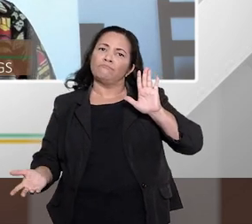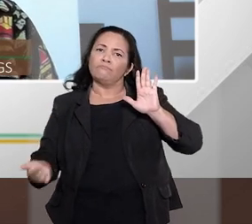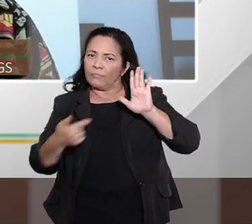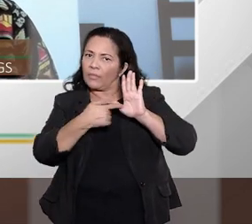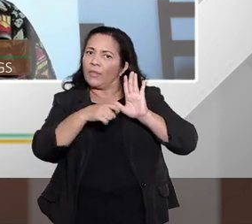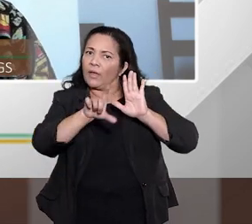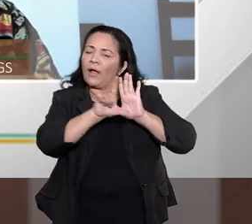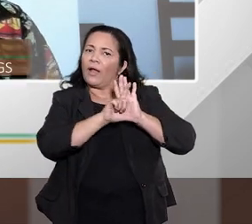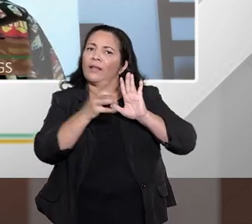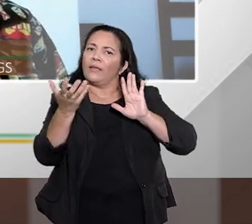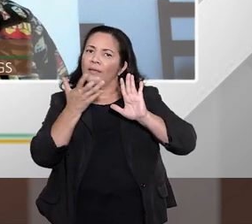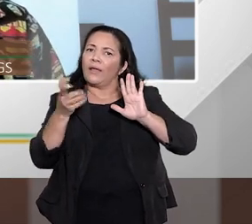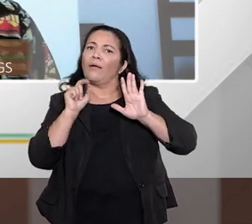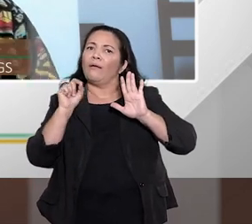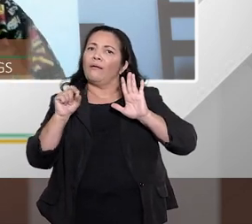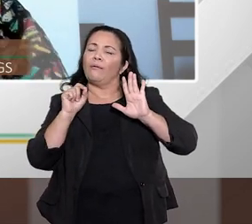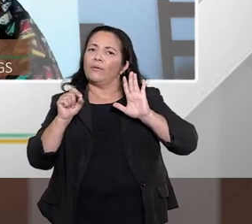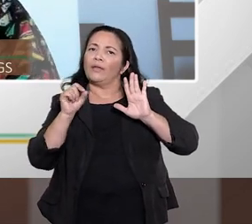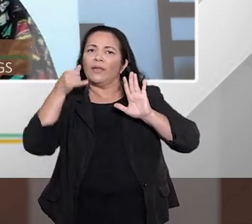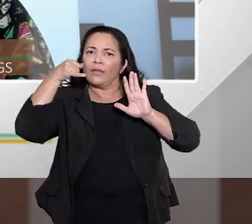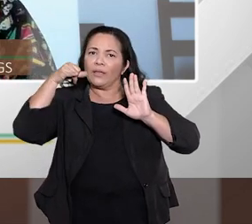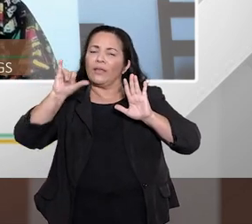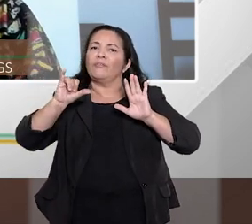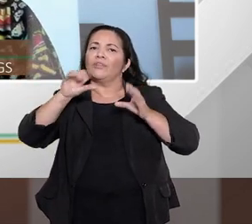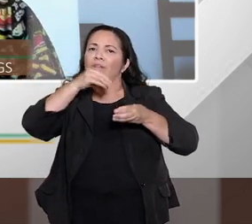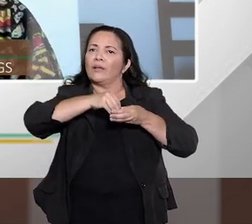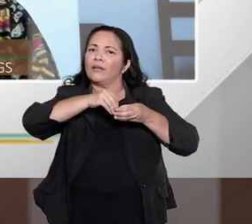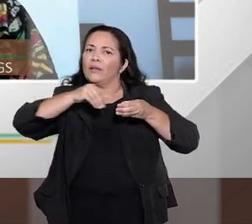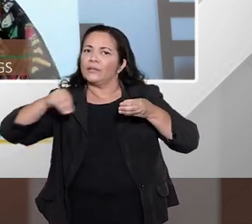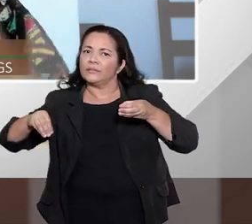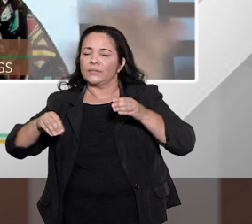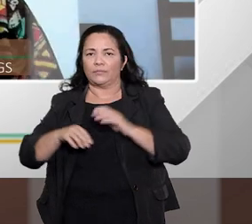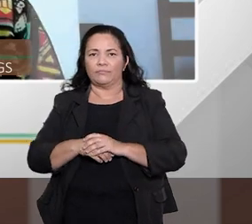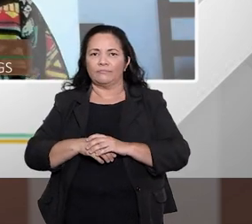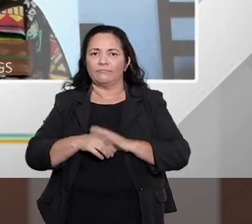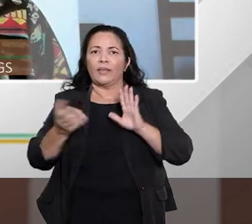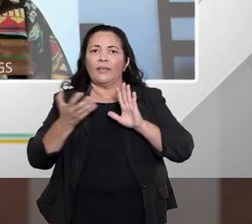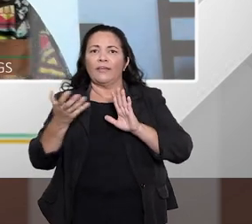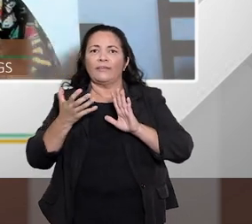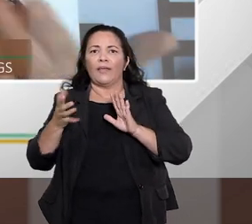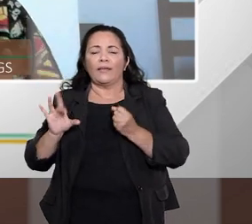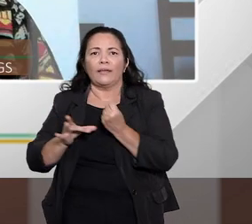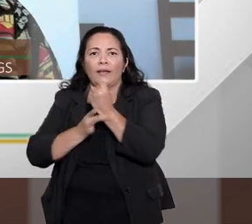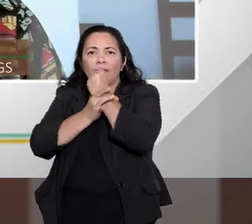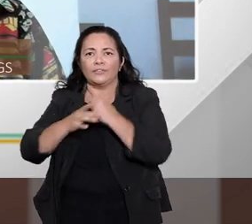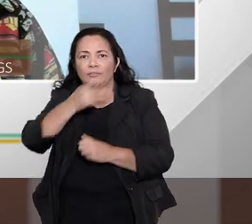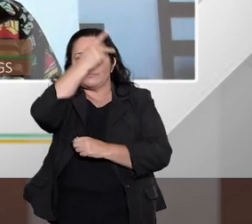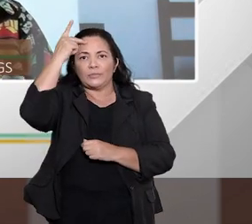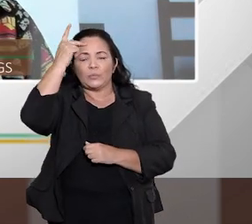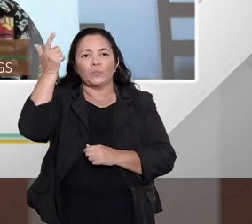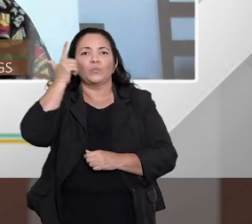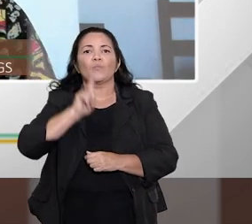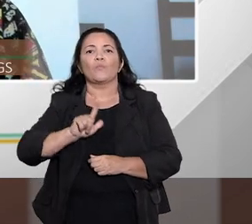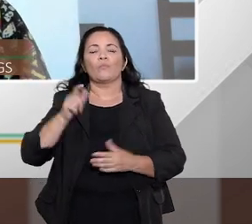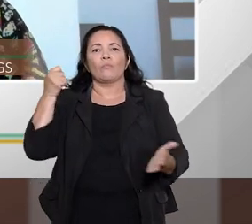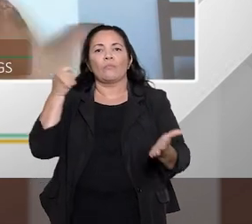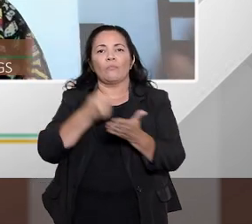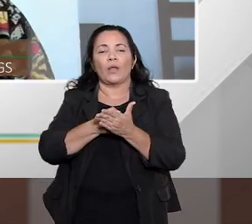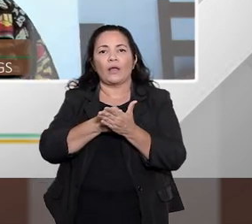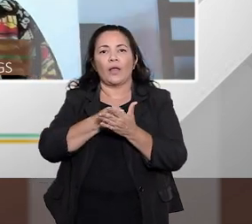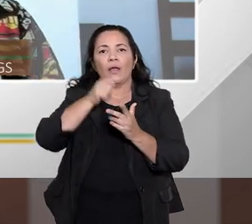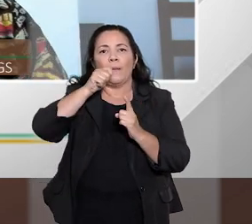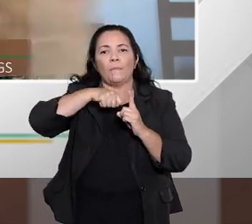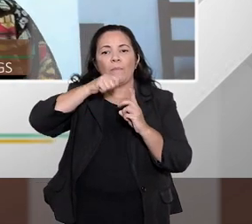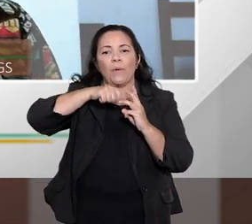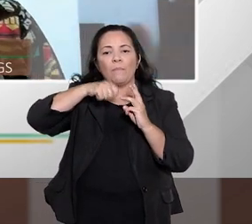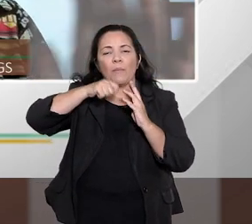social e quer o pagamento para manter o pagamento a pessoa tem que ter dinheiro disponível que é o caso que eu falei dos consignados que